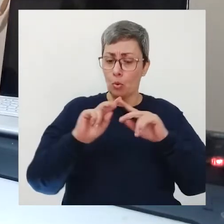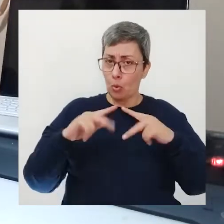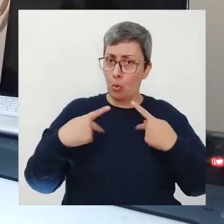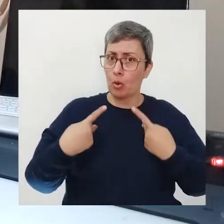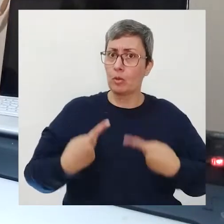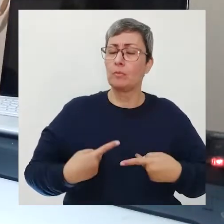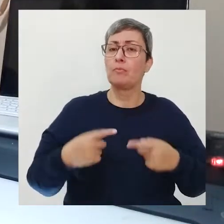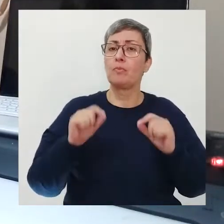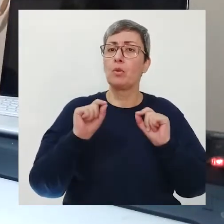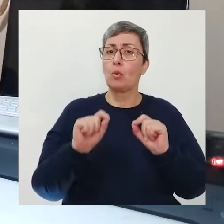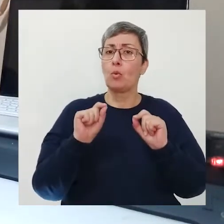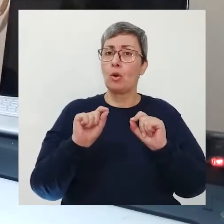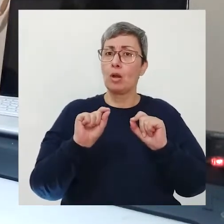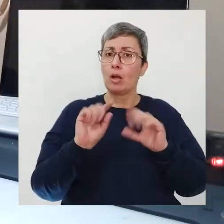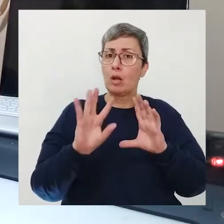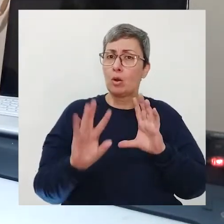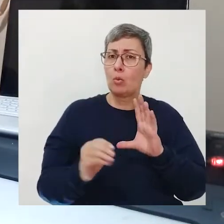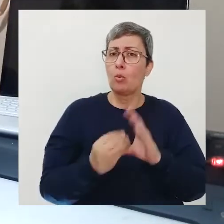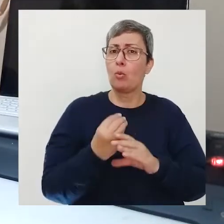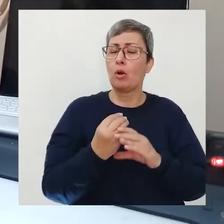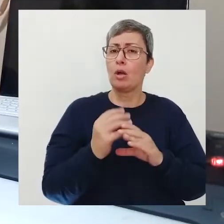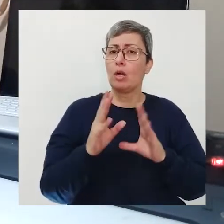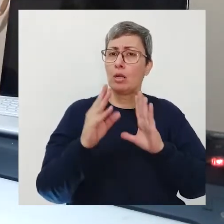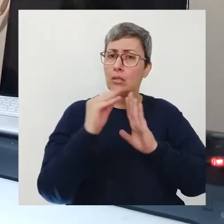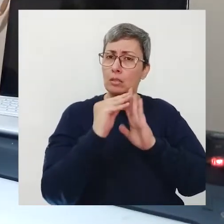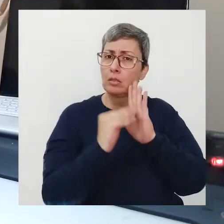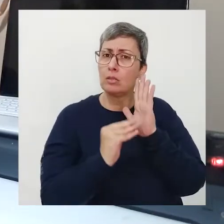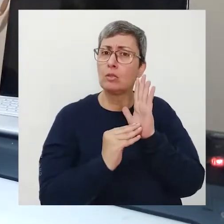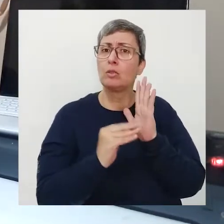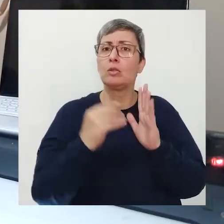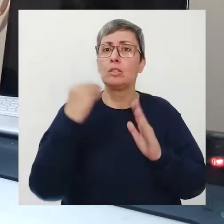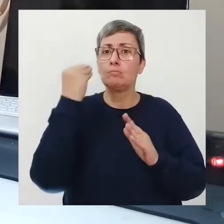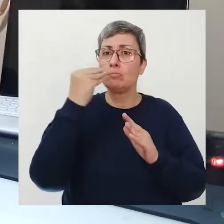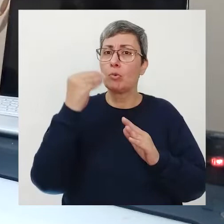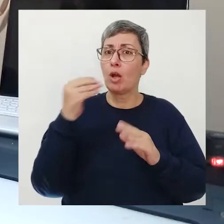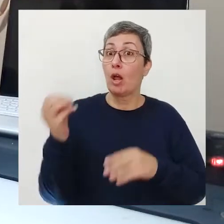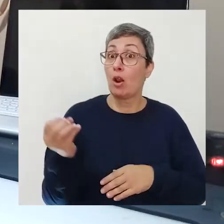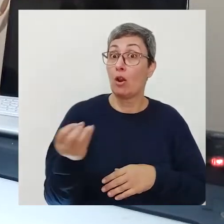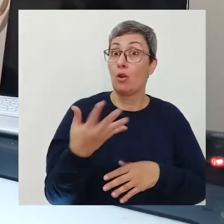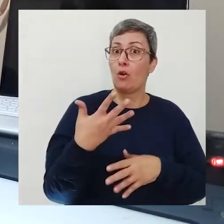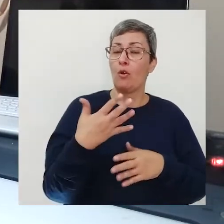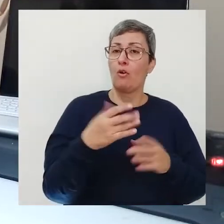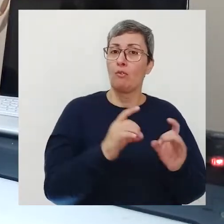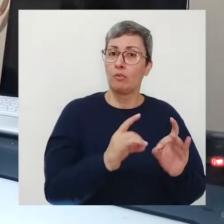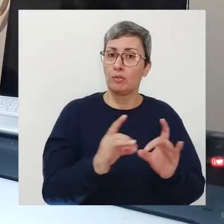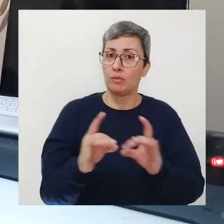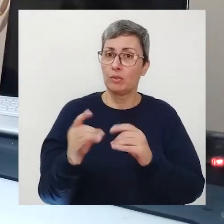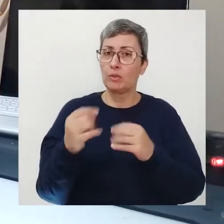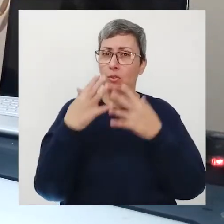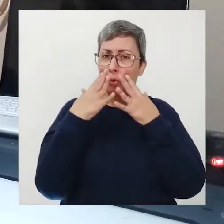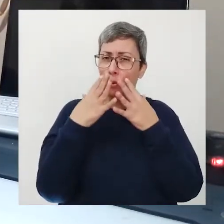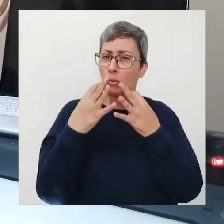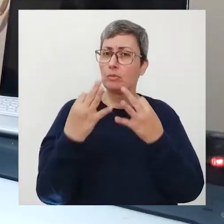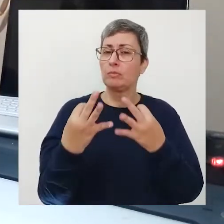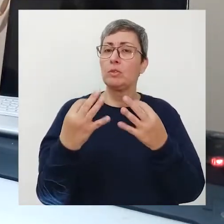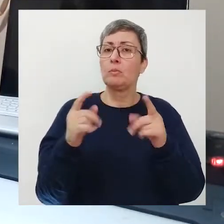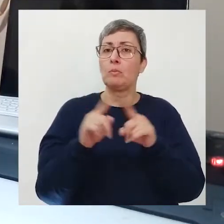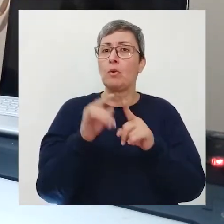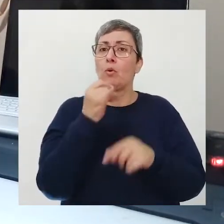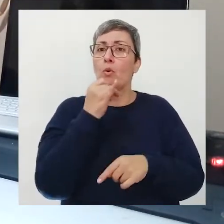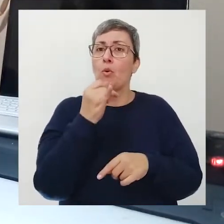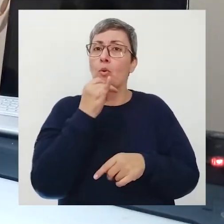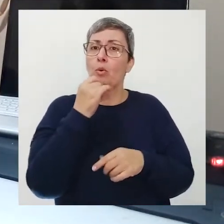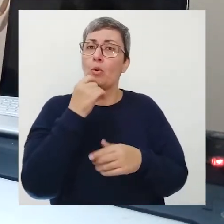aprender as regras de um jogo de tabuleiro né o xadrez dama são ações que podem gerar